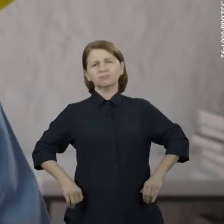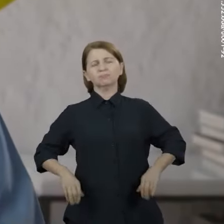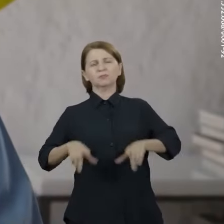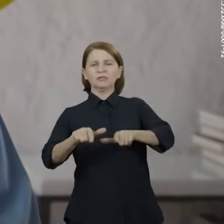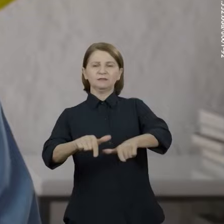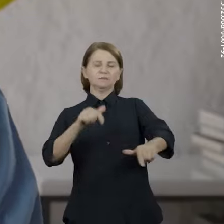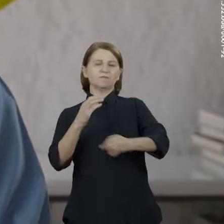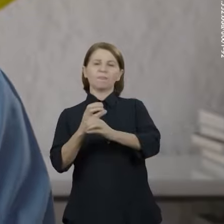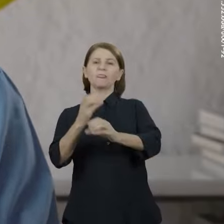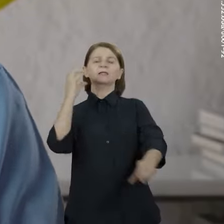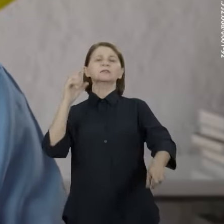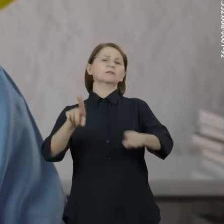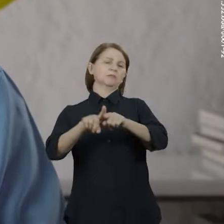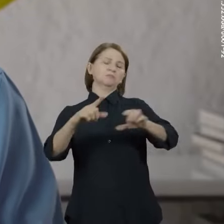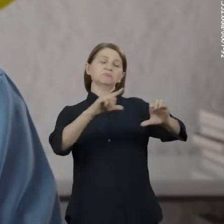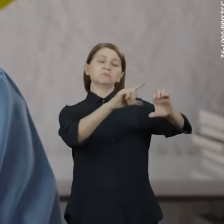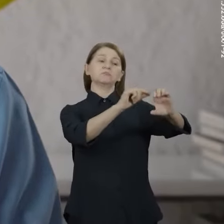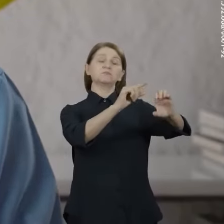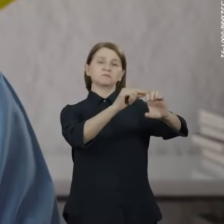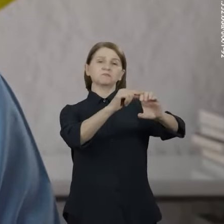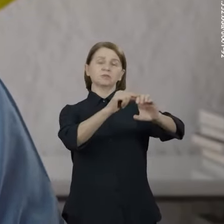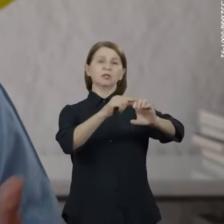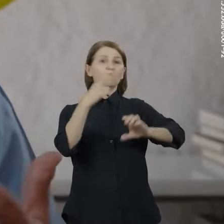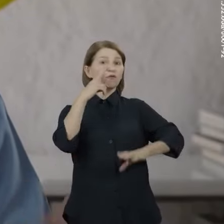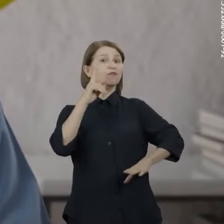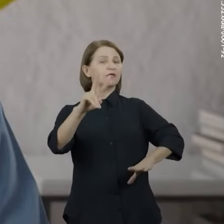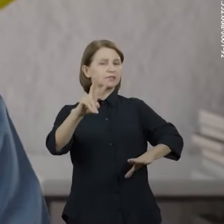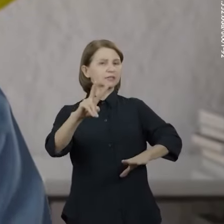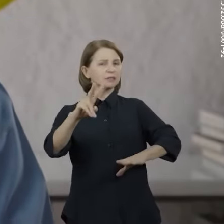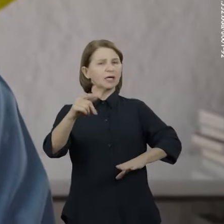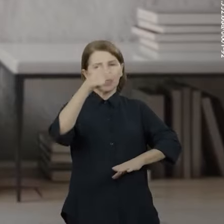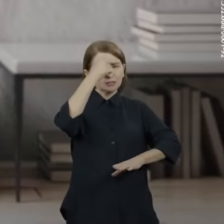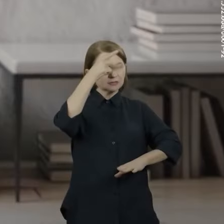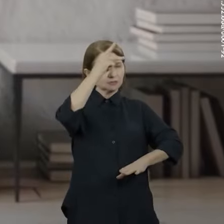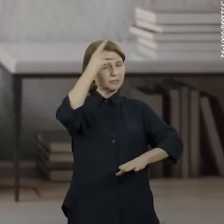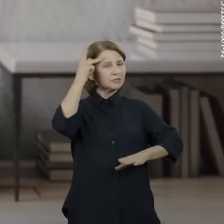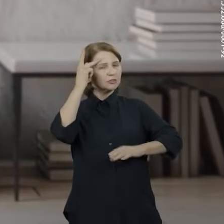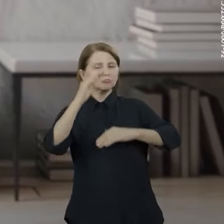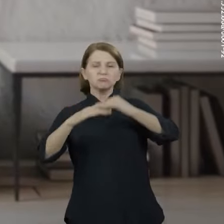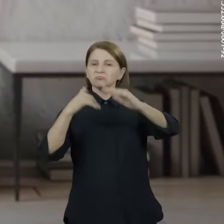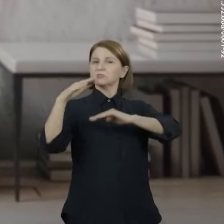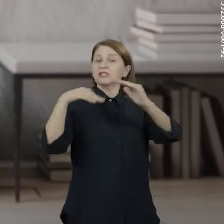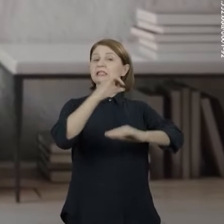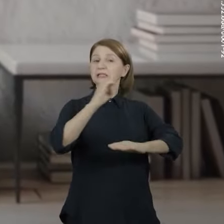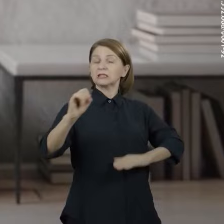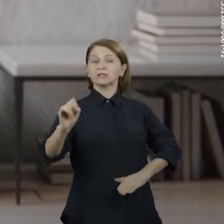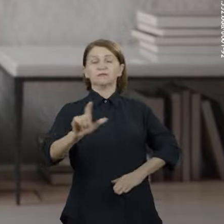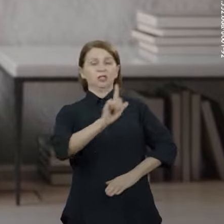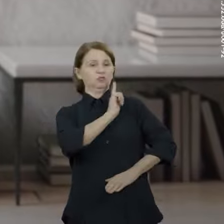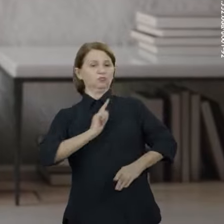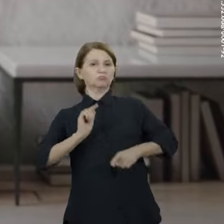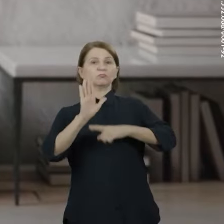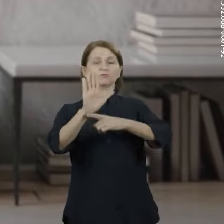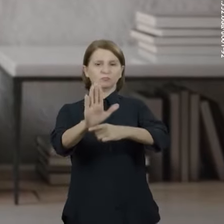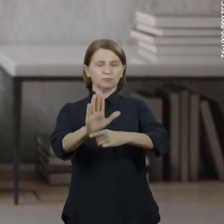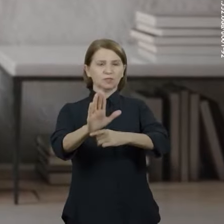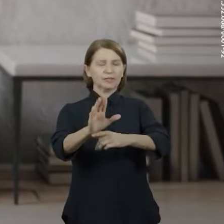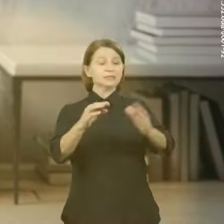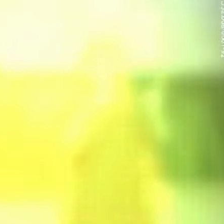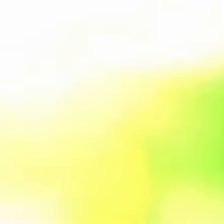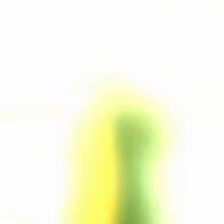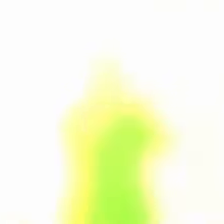e de ser empresário. Eu vejo que as pessoas podem chegar muito mais longe se tiver a presença do governo. Eu no Senado,